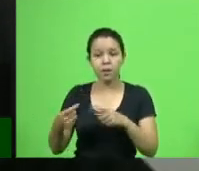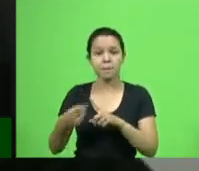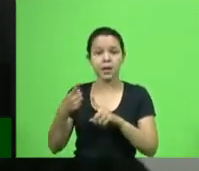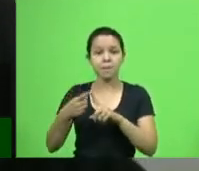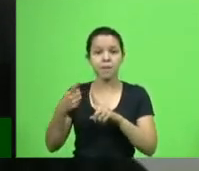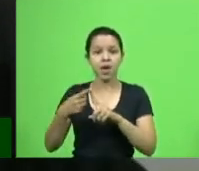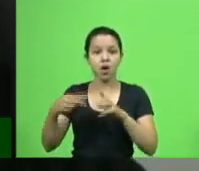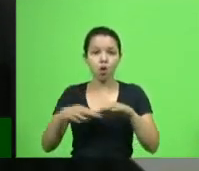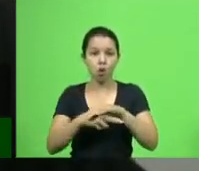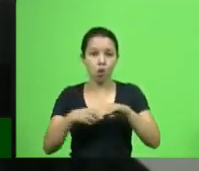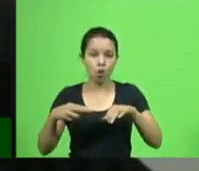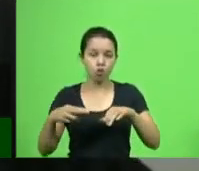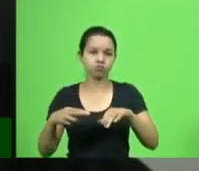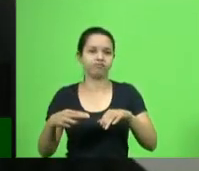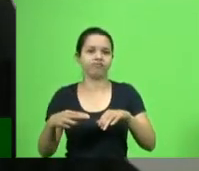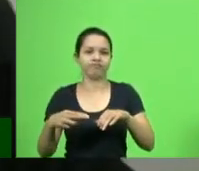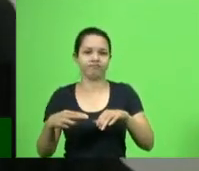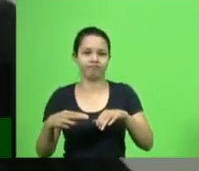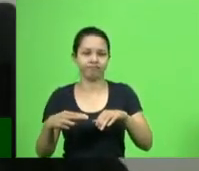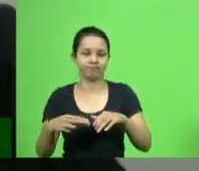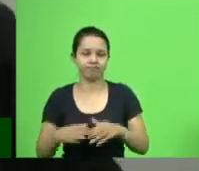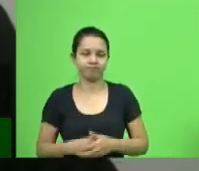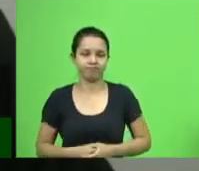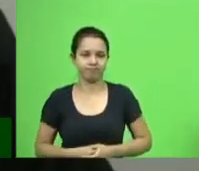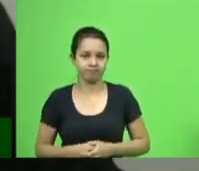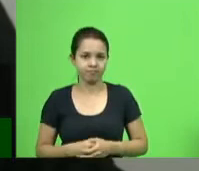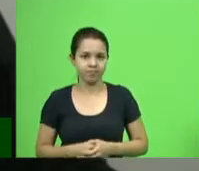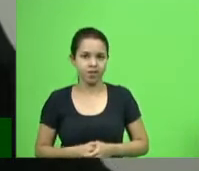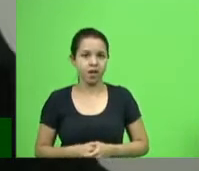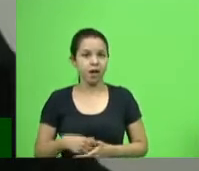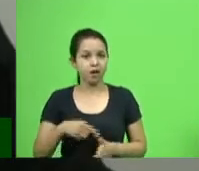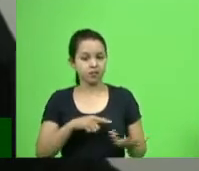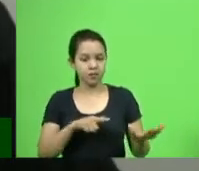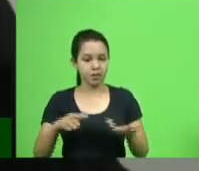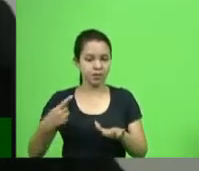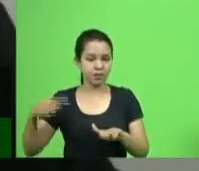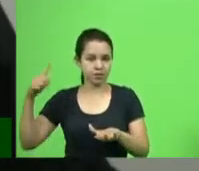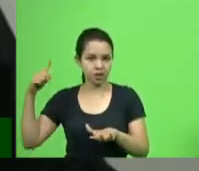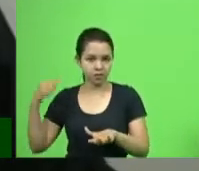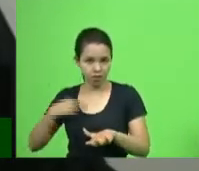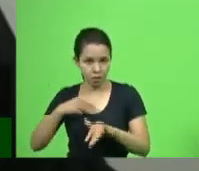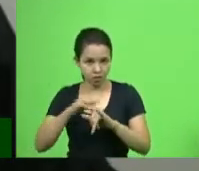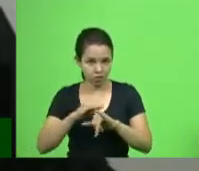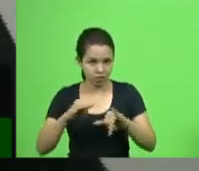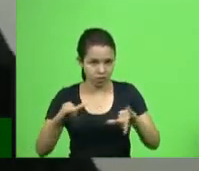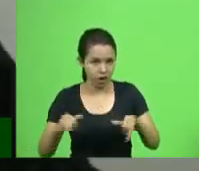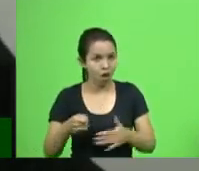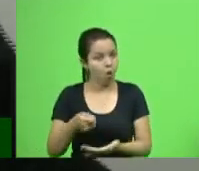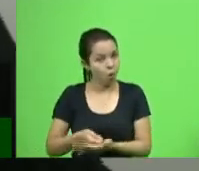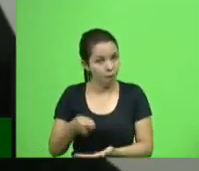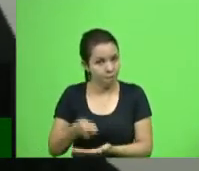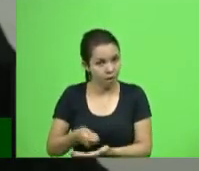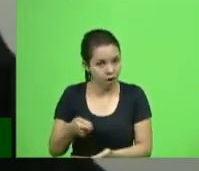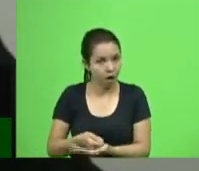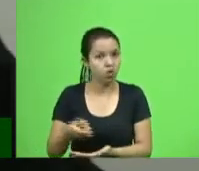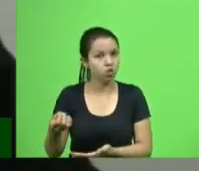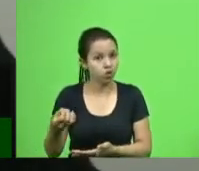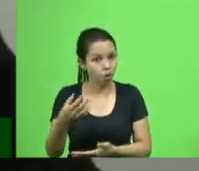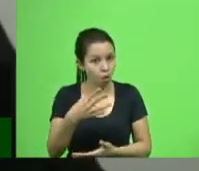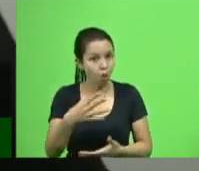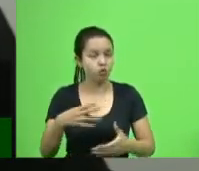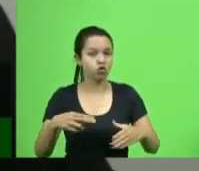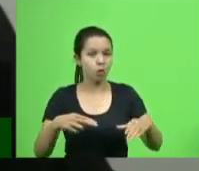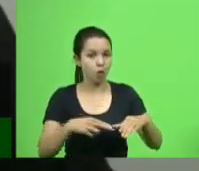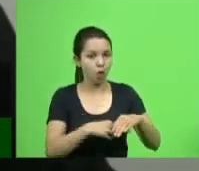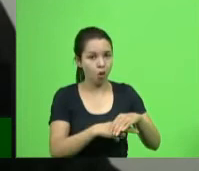E aí, na semana passada, eu anunciei a cobrança desse novo tomógrafo e, de forma extraoficial,